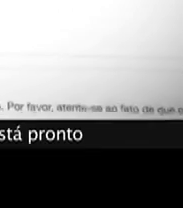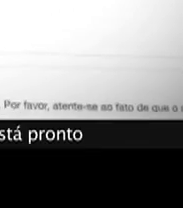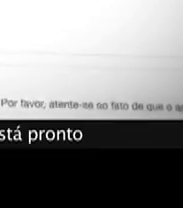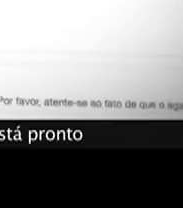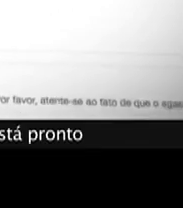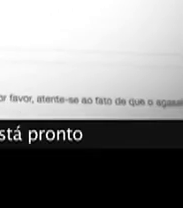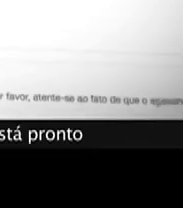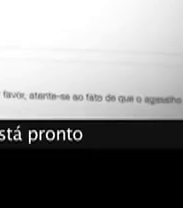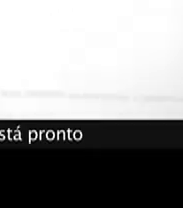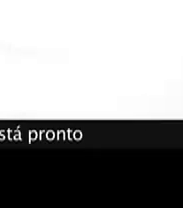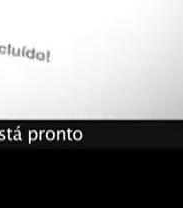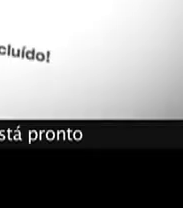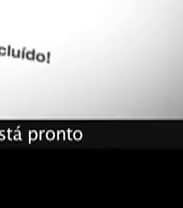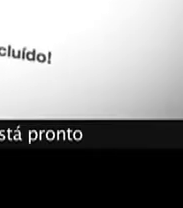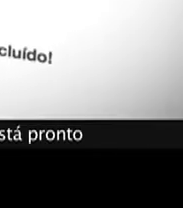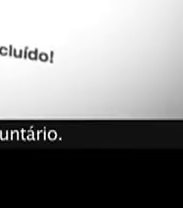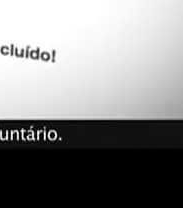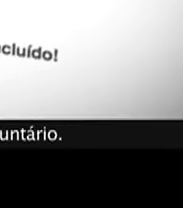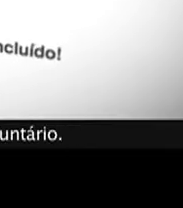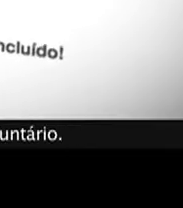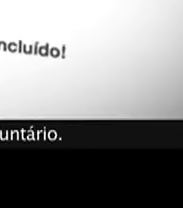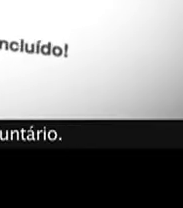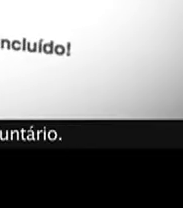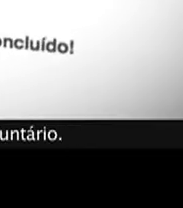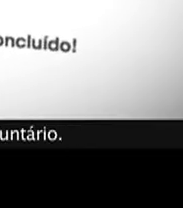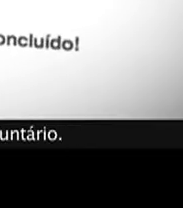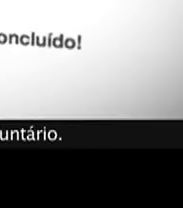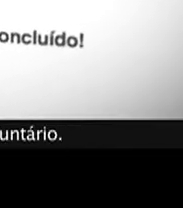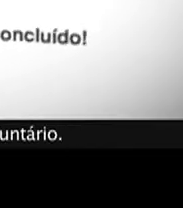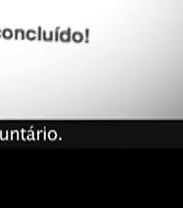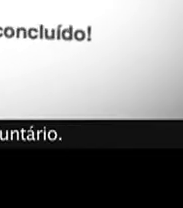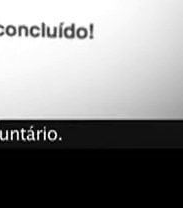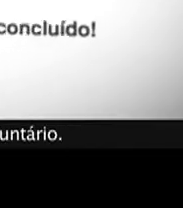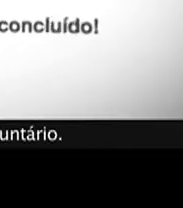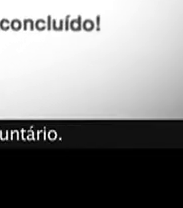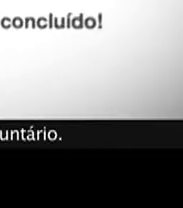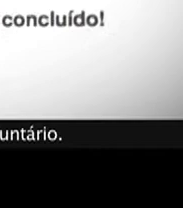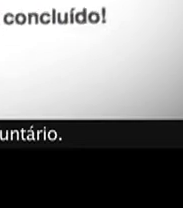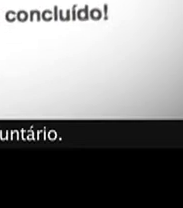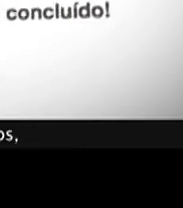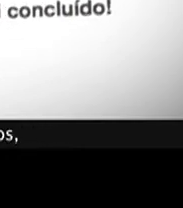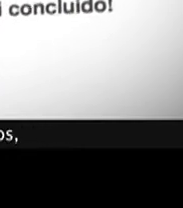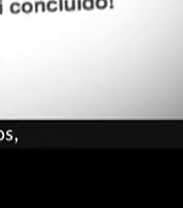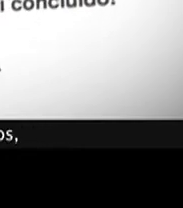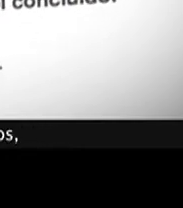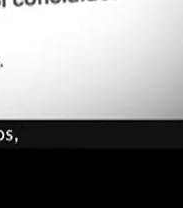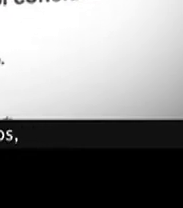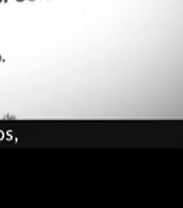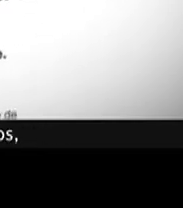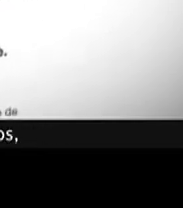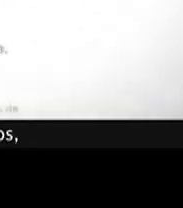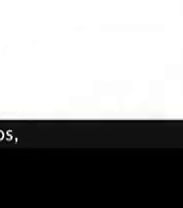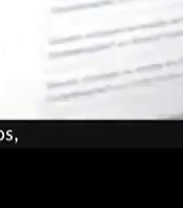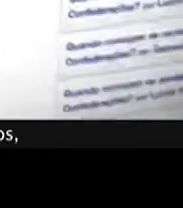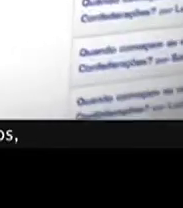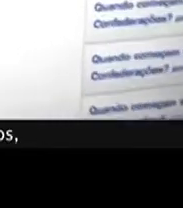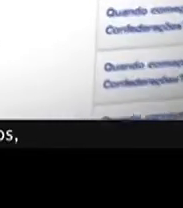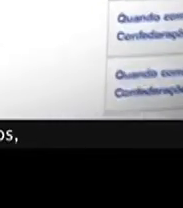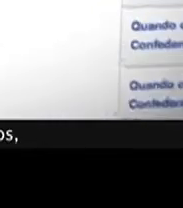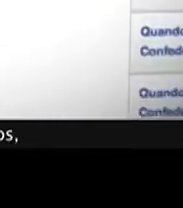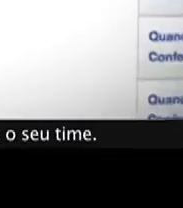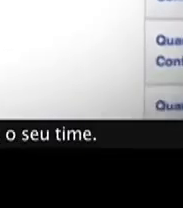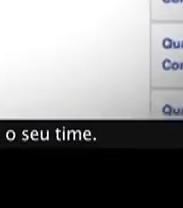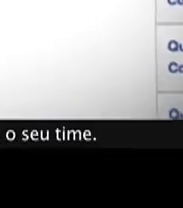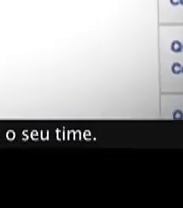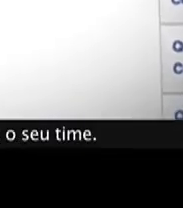clicar em Concluir e você está pronto para navegar na rede social Brasil Voluntário. Na rede, você pode publicar